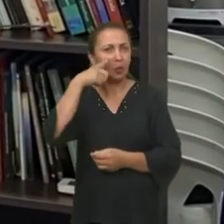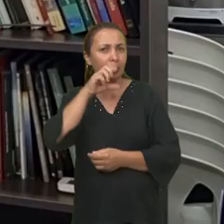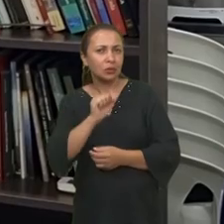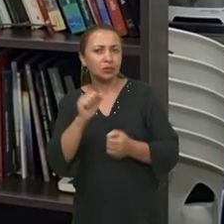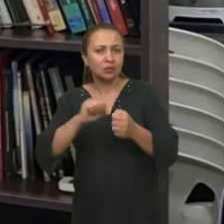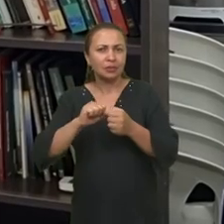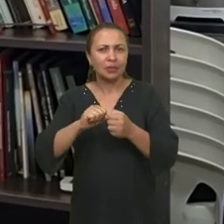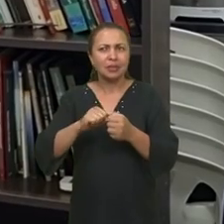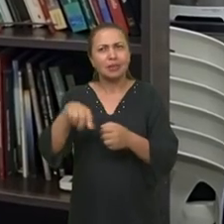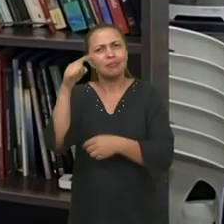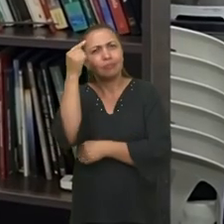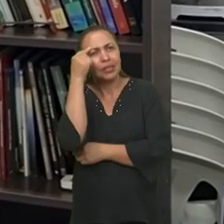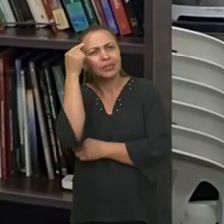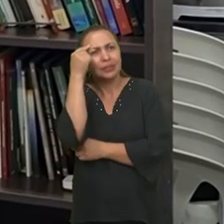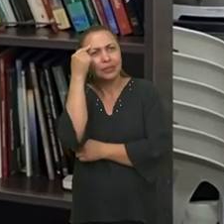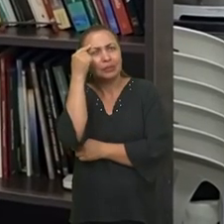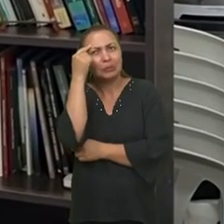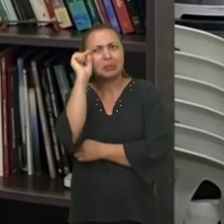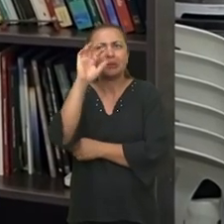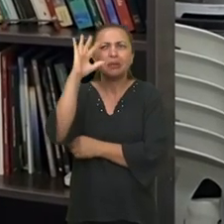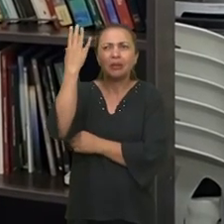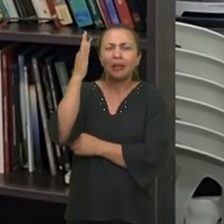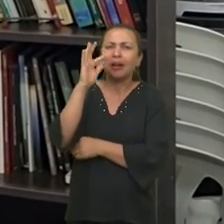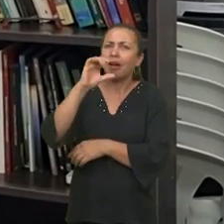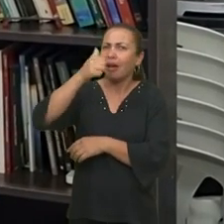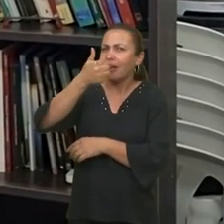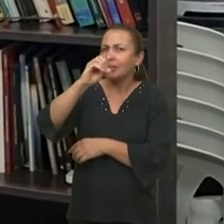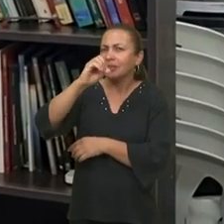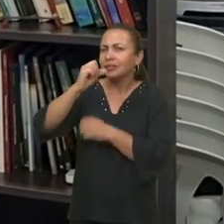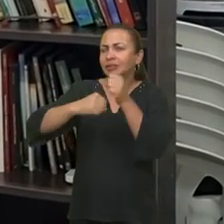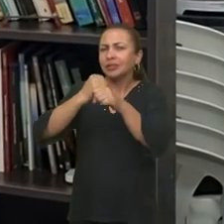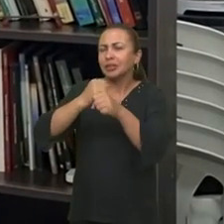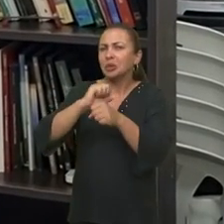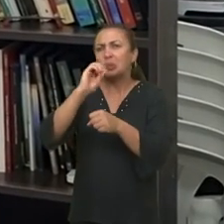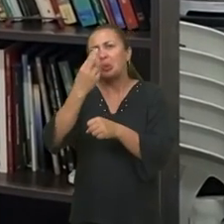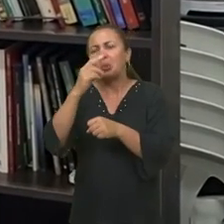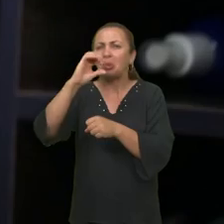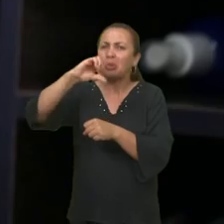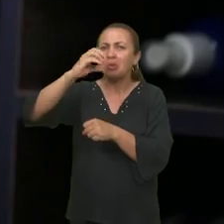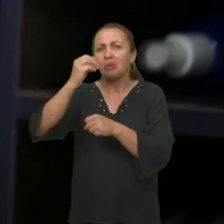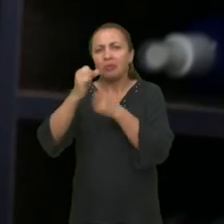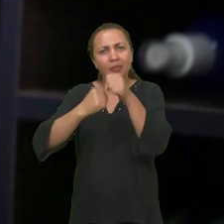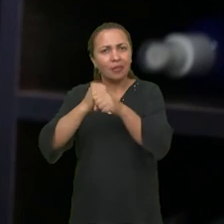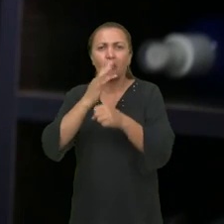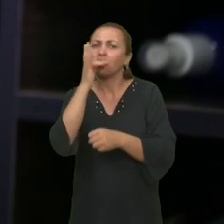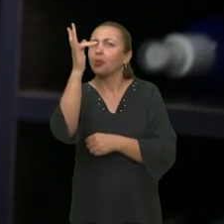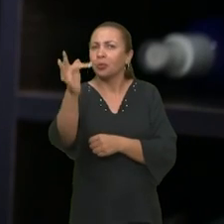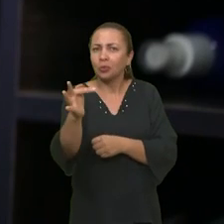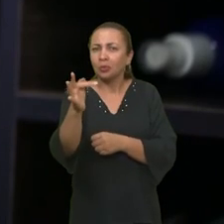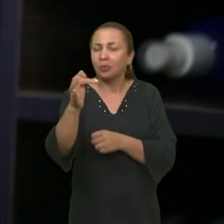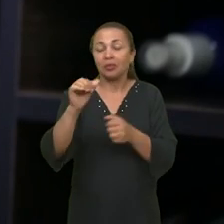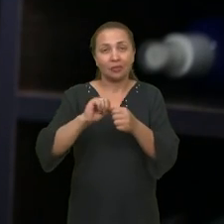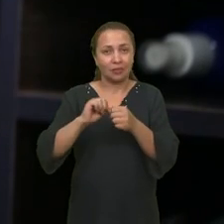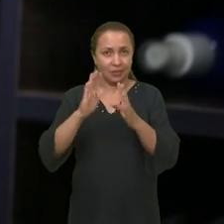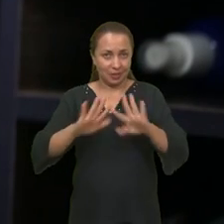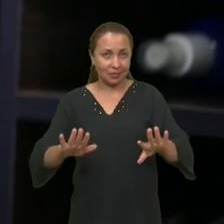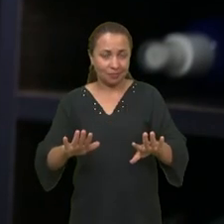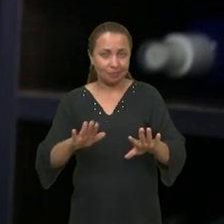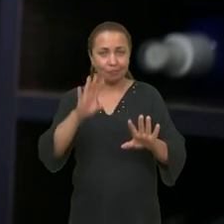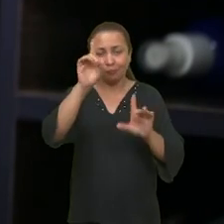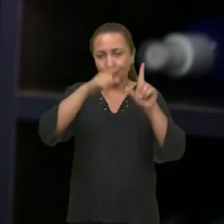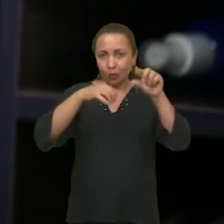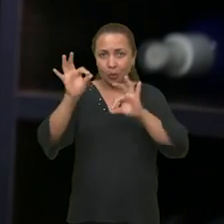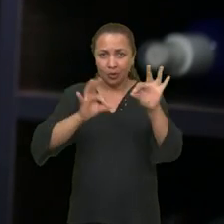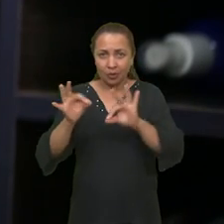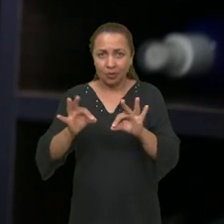consegue fazer uma predição do que vai acontecer daqui a 90, 100 anos? Como é que isso é possível? A gente consegue fazer isso através de um processo chamado de